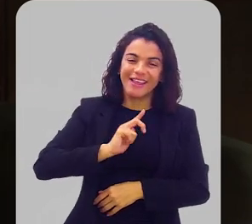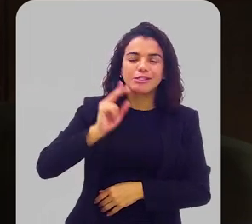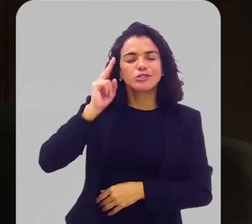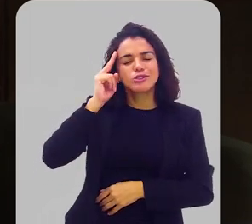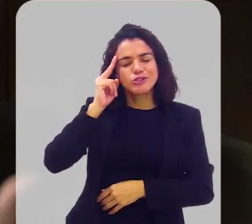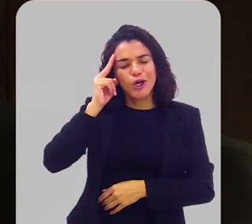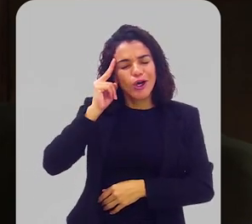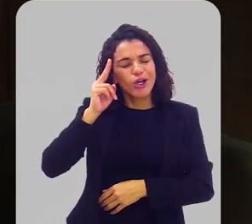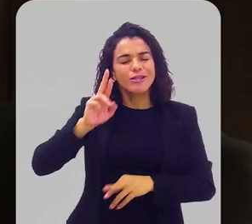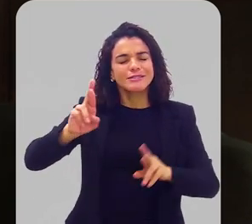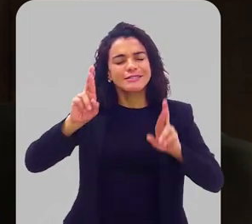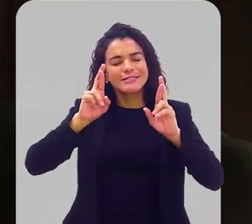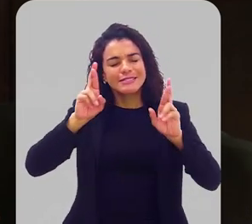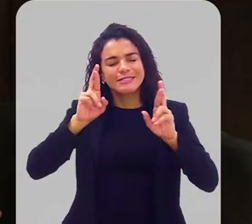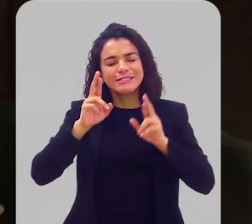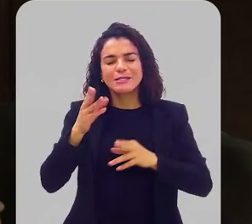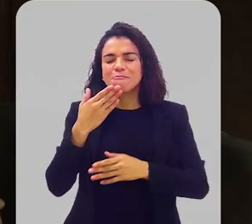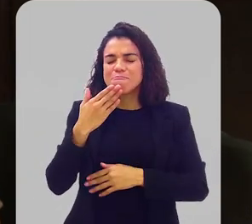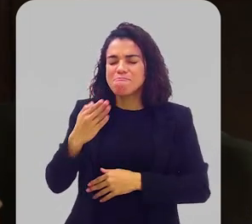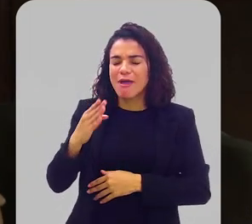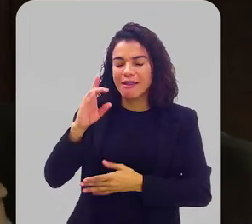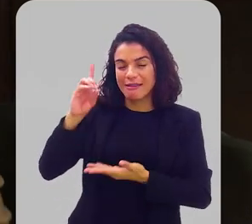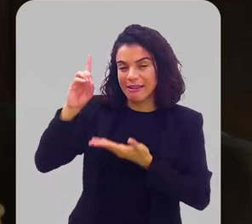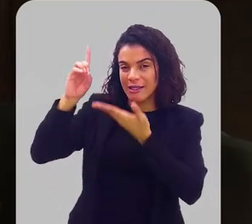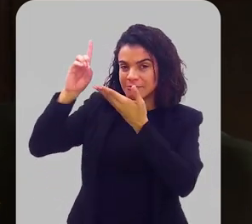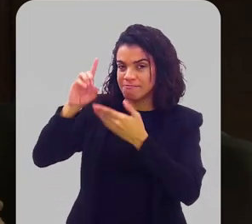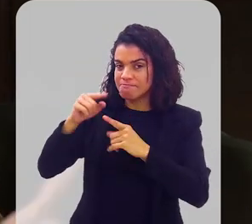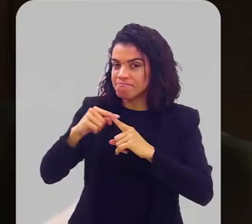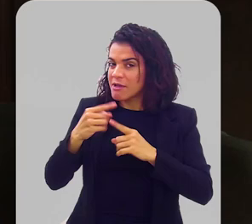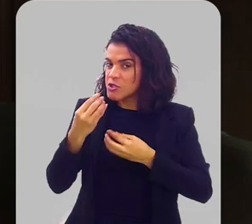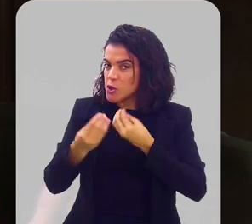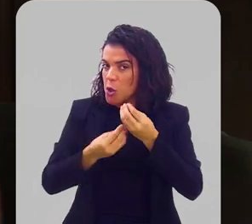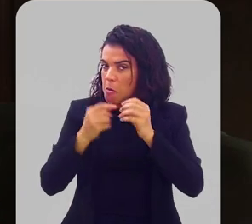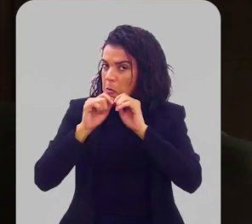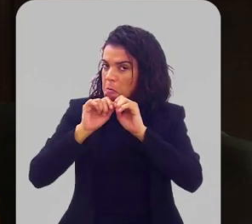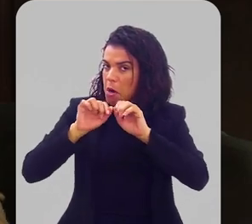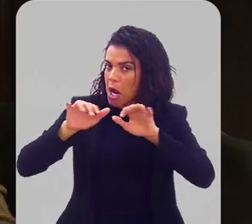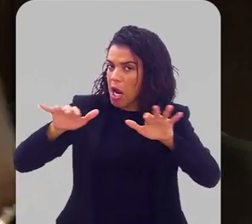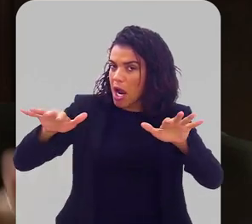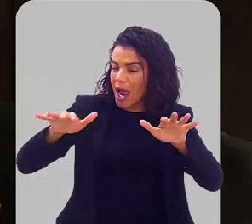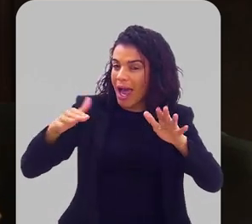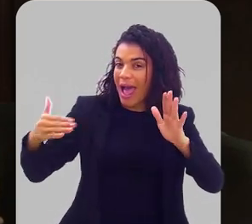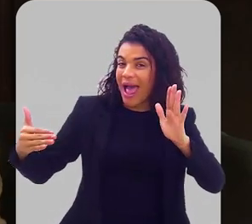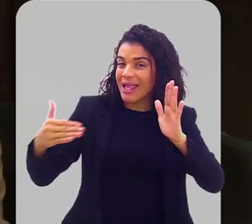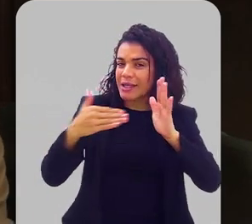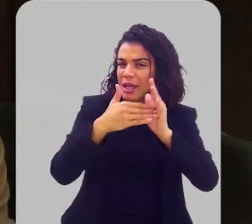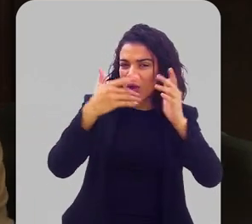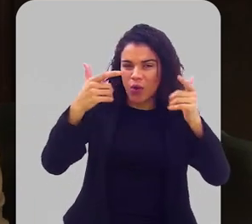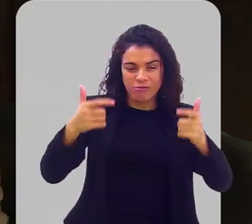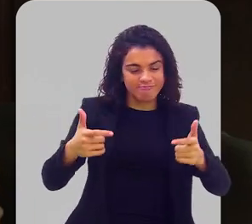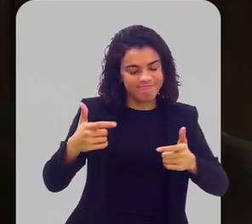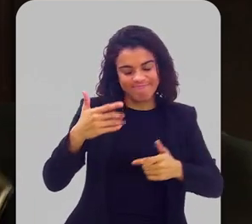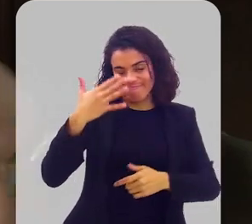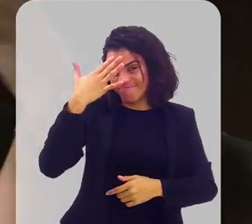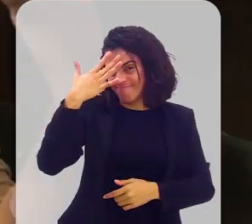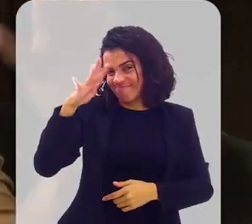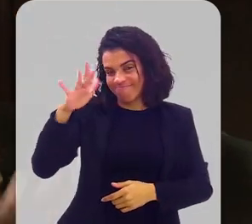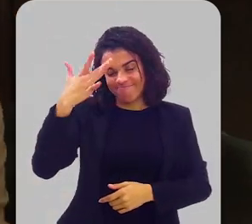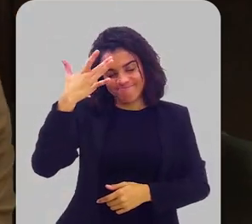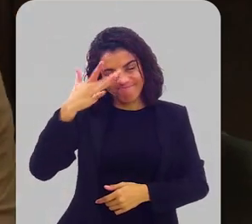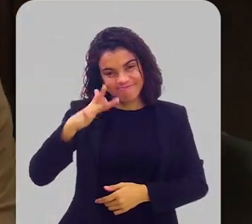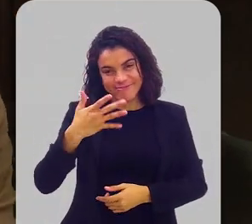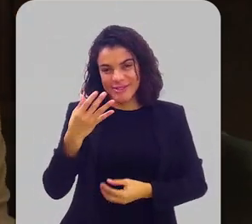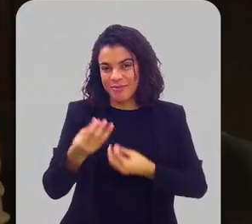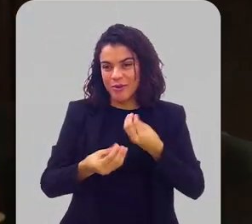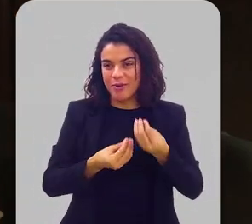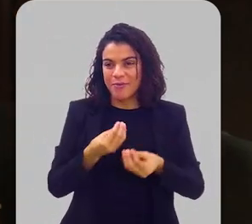A gente sonha, deseja em Deus, mas o tamanho que isso vai se tornar e até onde isso vai chegar, a gente não consegue